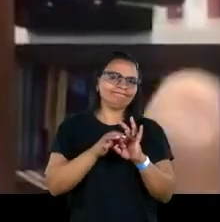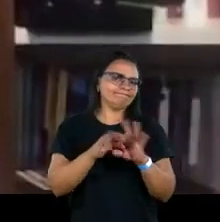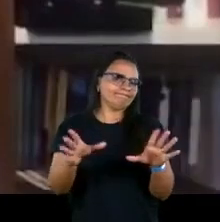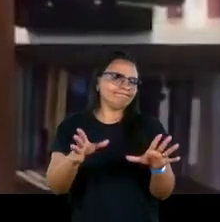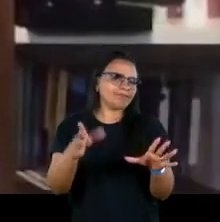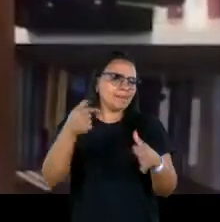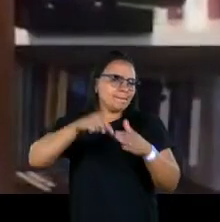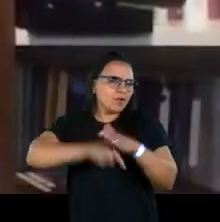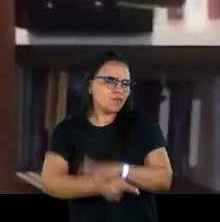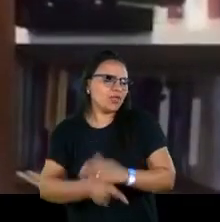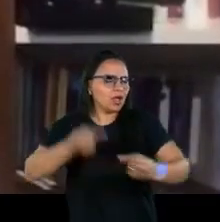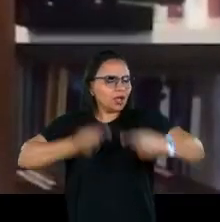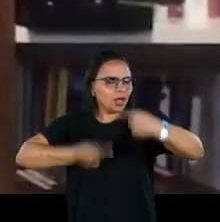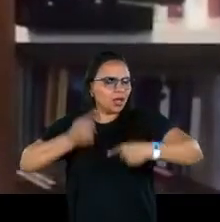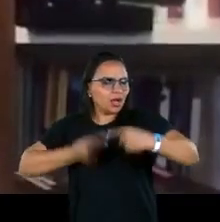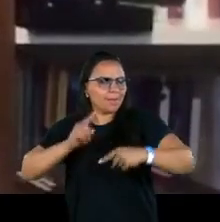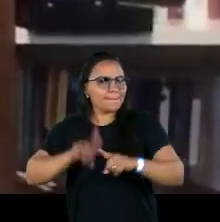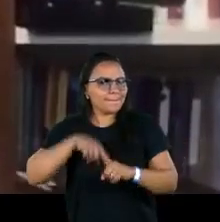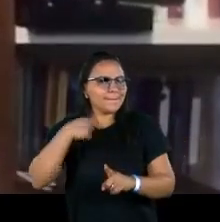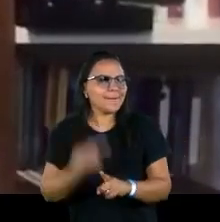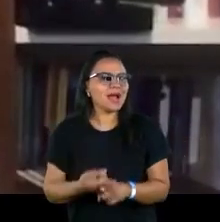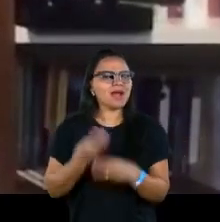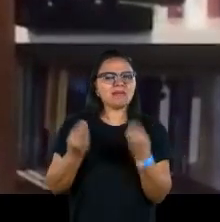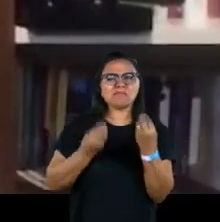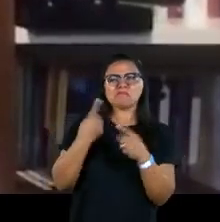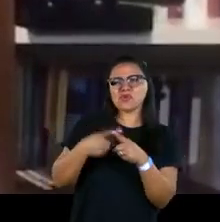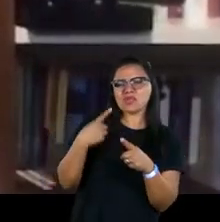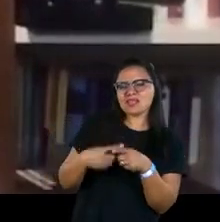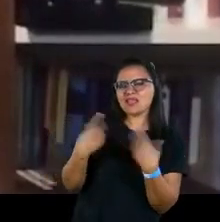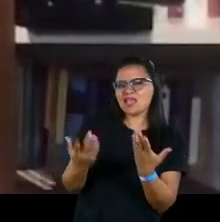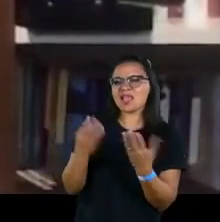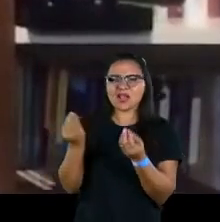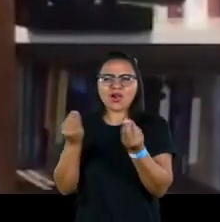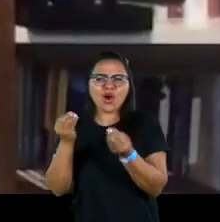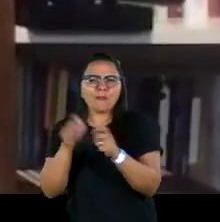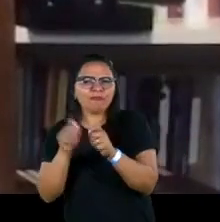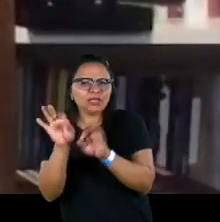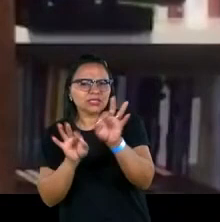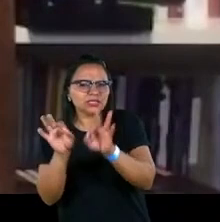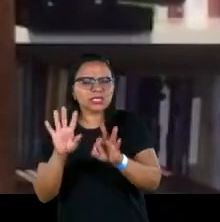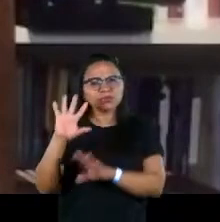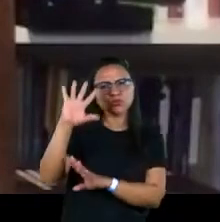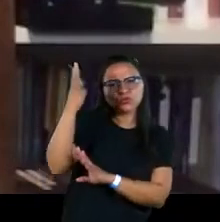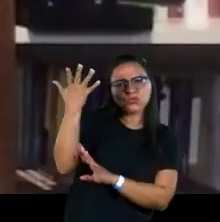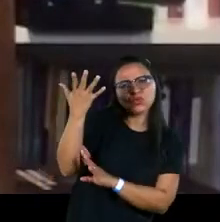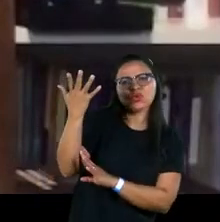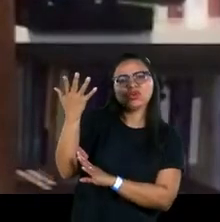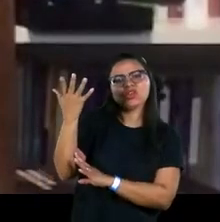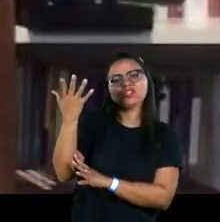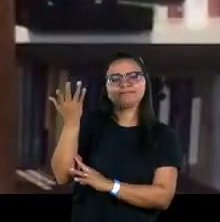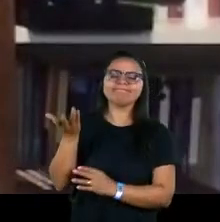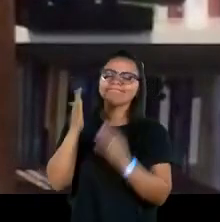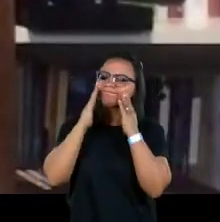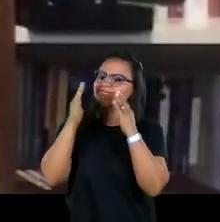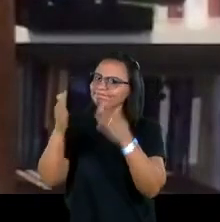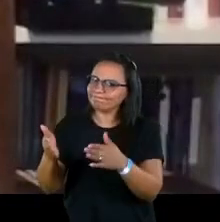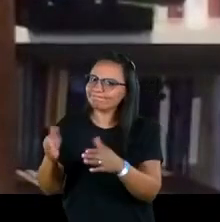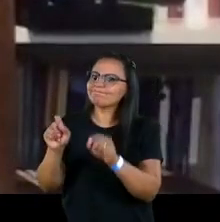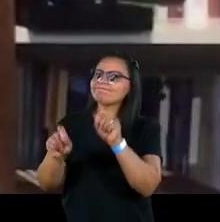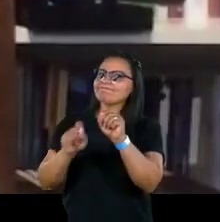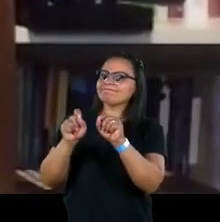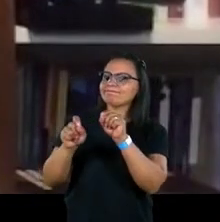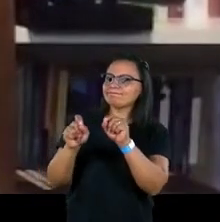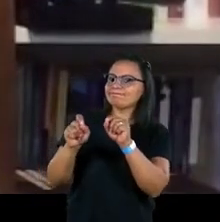a aprofundar e a discutir mais as razões, os mecanismos e as soluções para nós trabalharmos no sentido